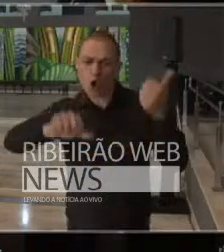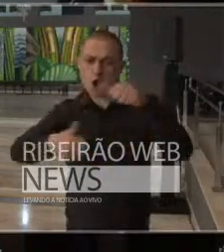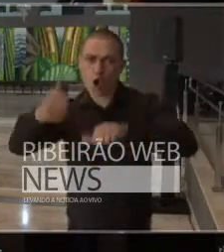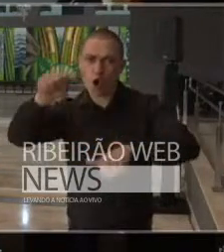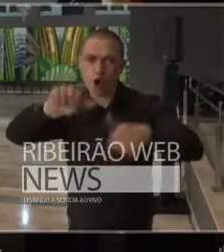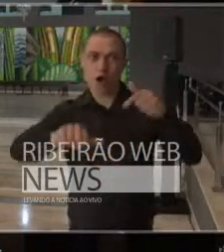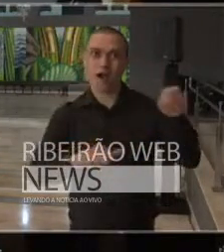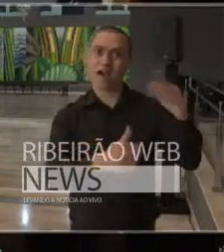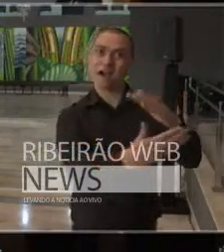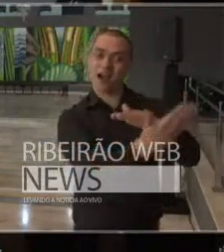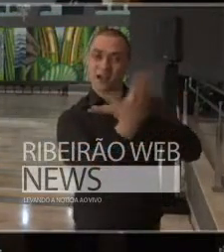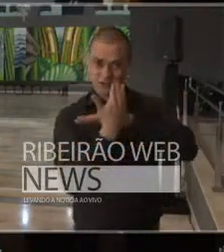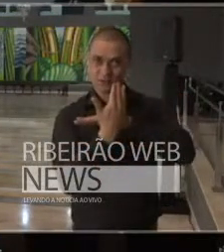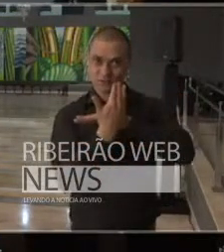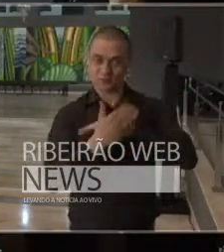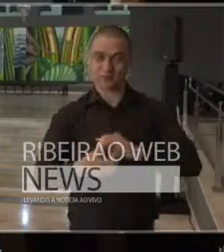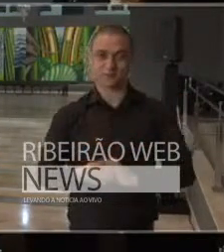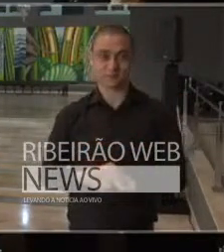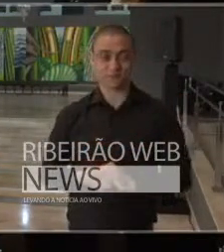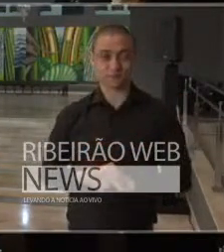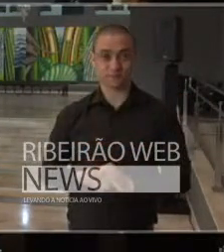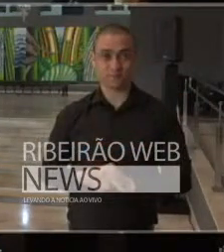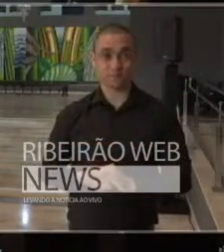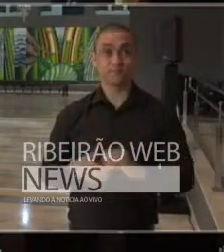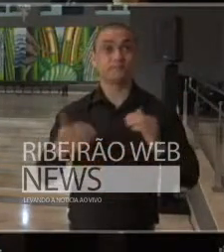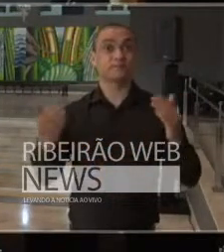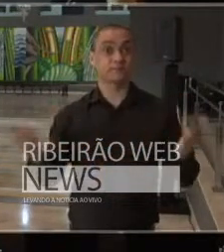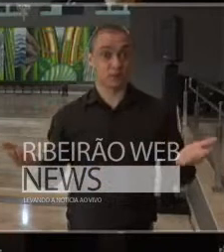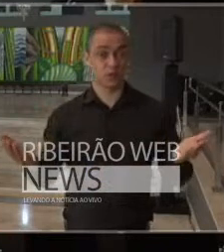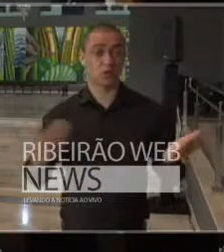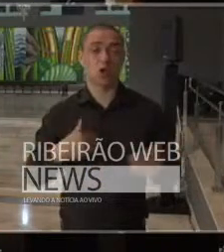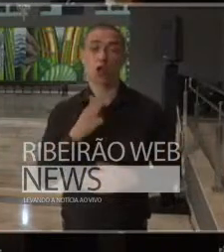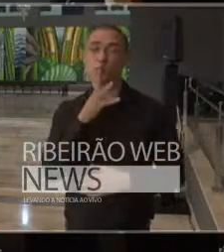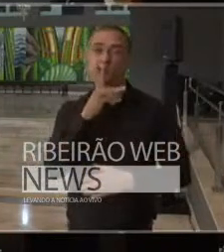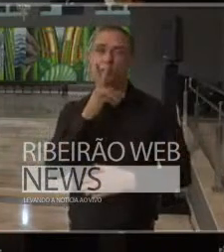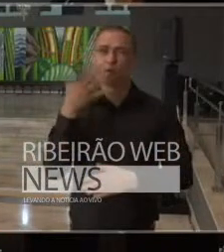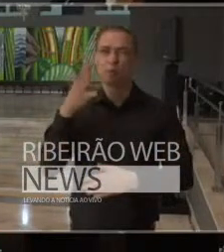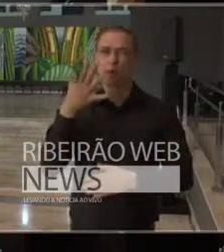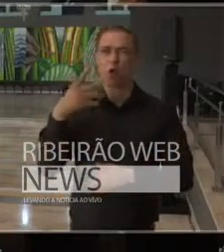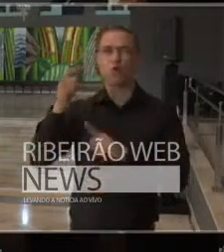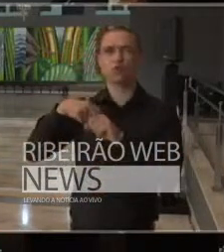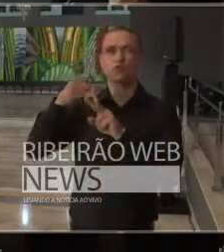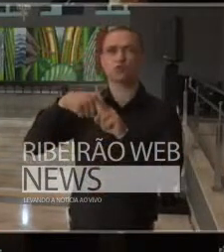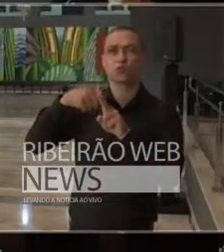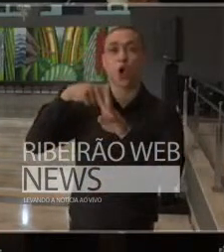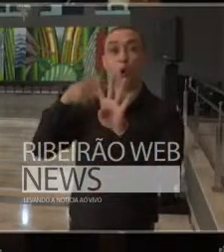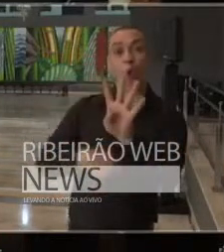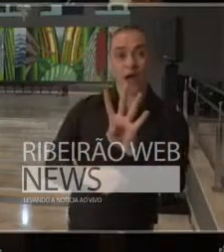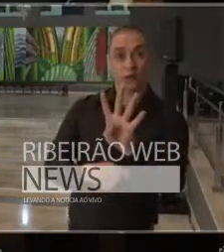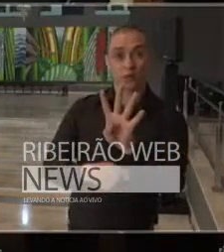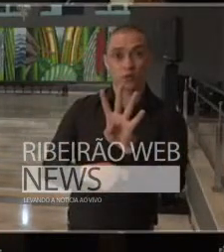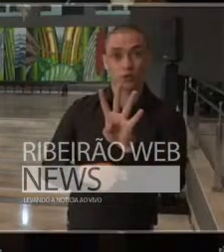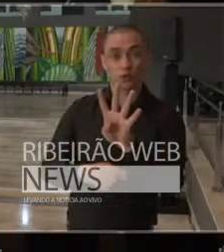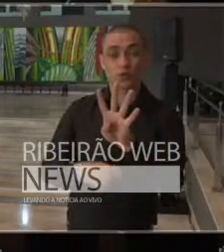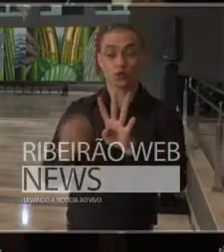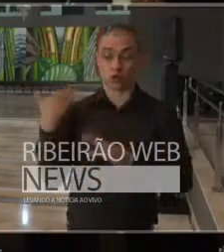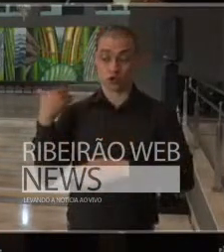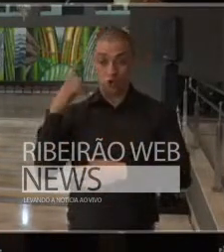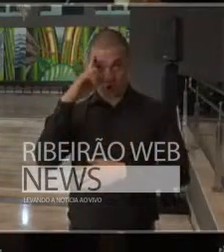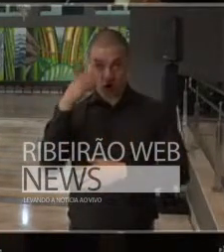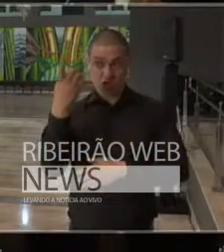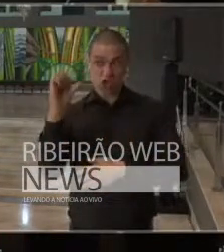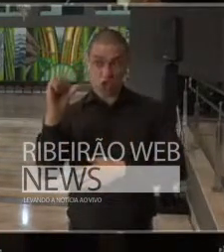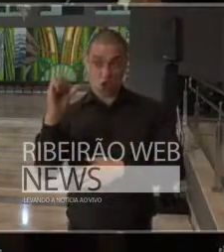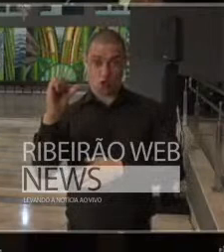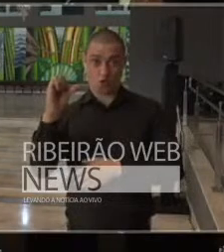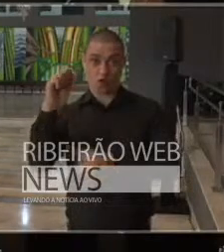proceder, então, demoramos quatro meses, a partir do dia 19 de